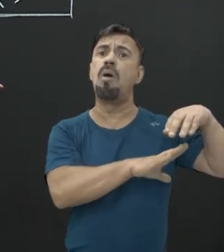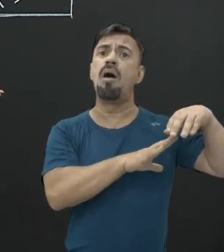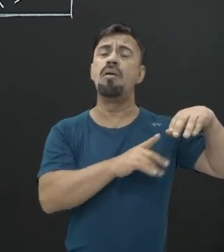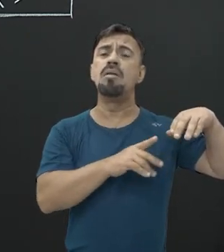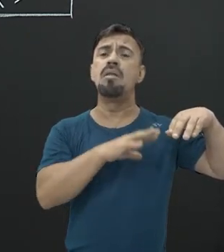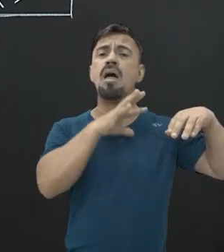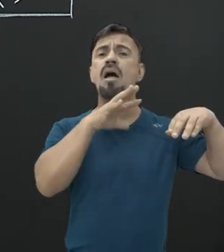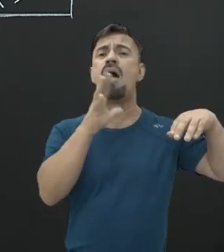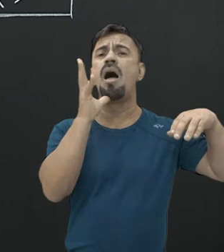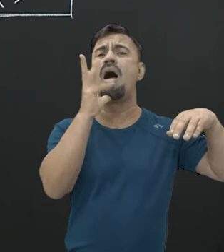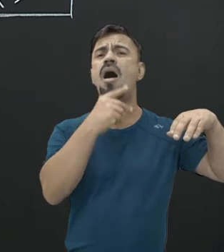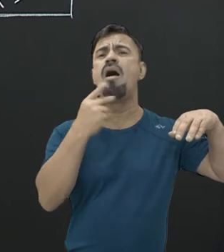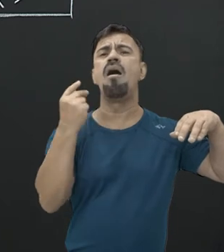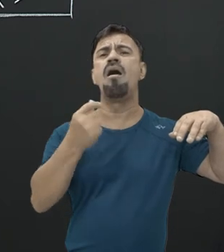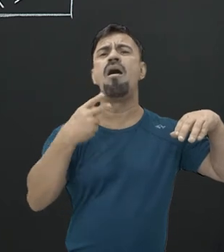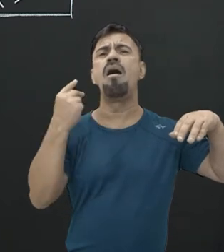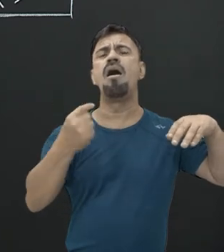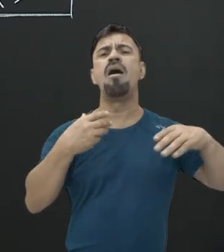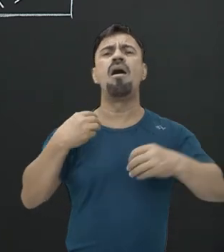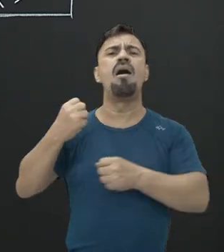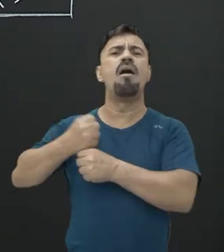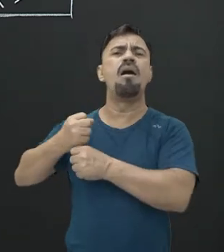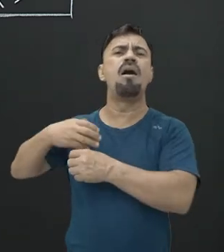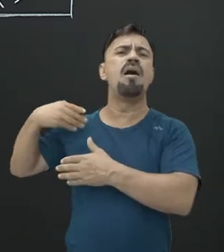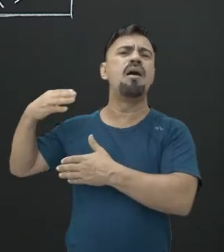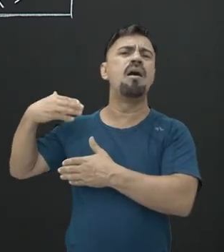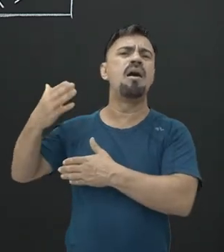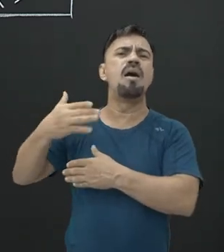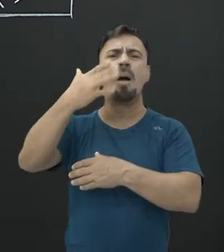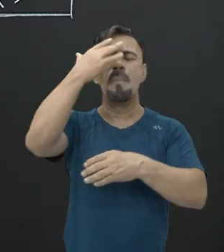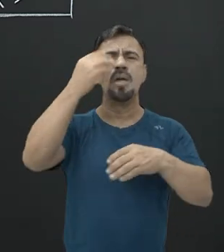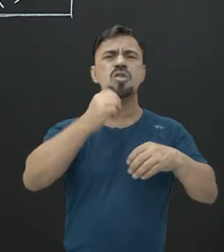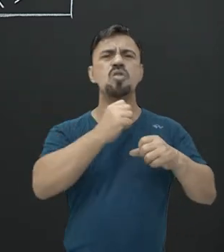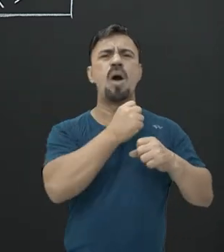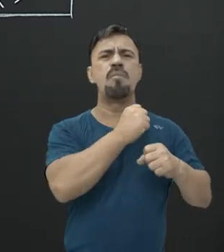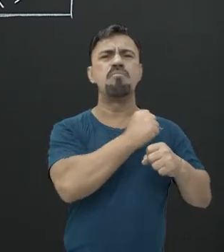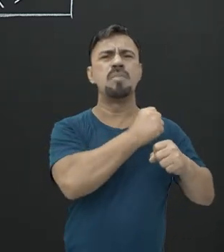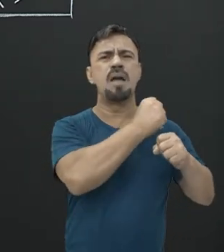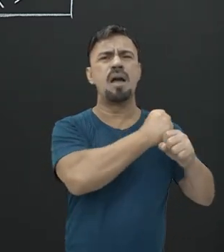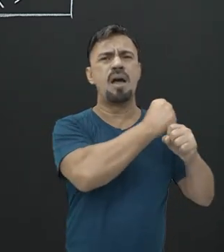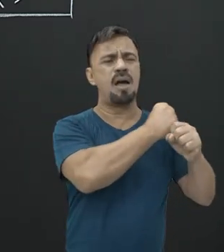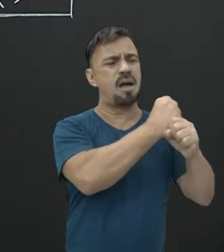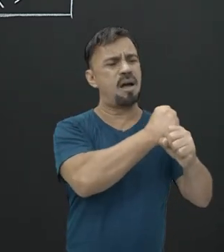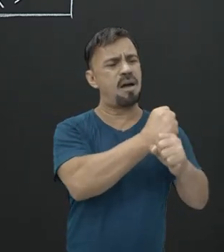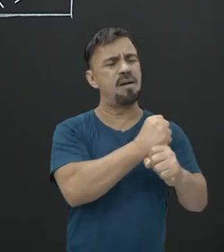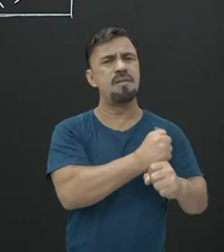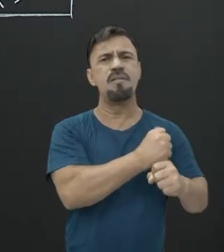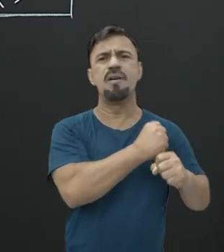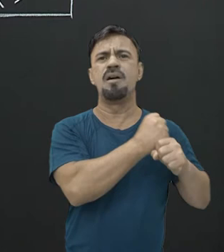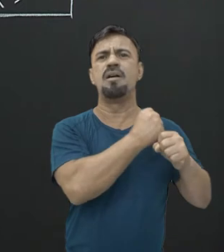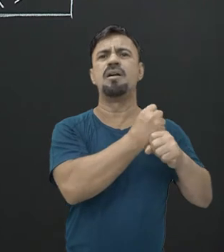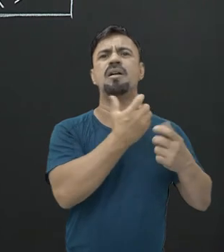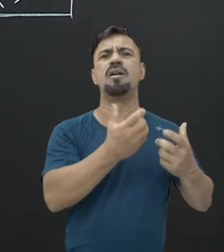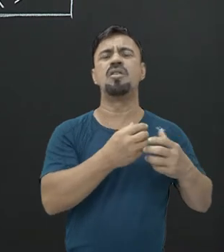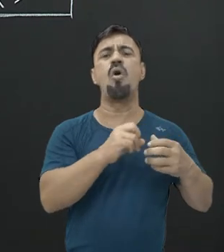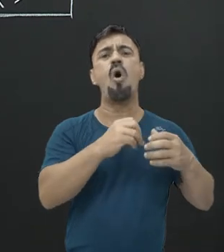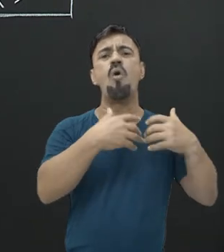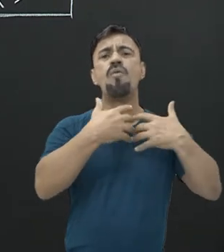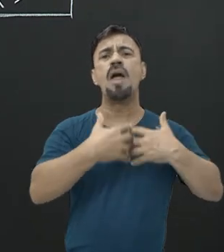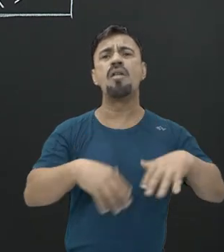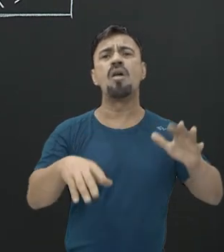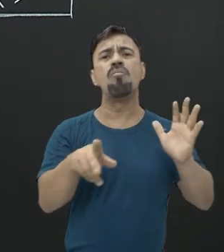Um dia, alguém cavando, alguém quebrando. Ou aquilo ali, com uma degradação natural,